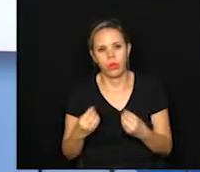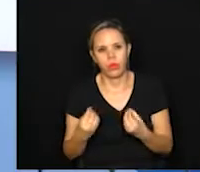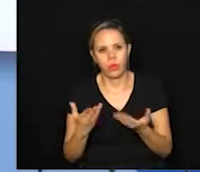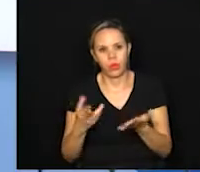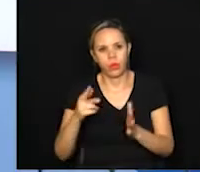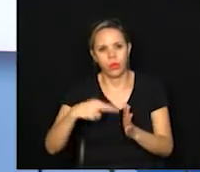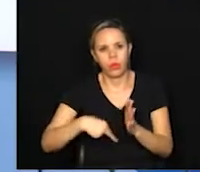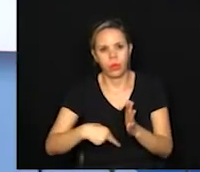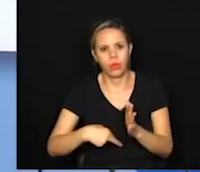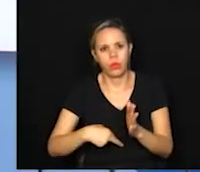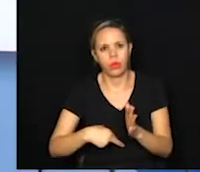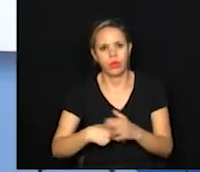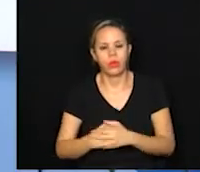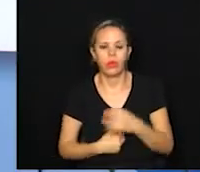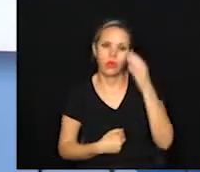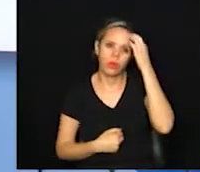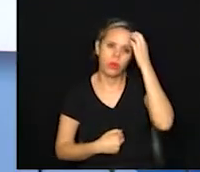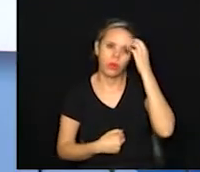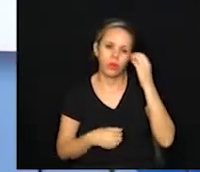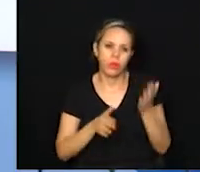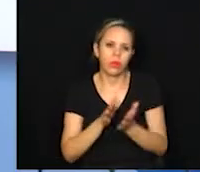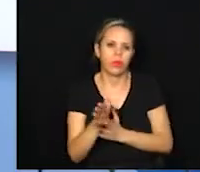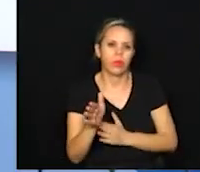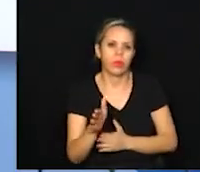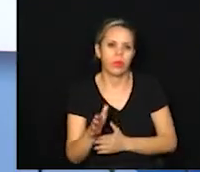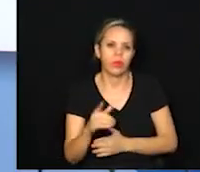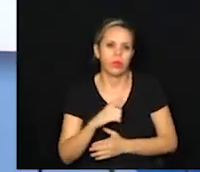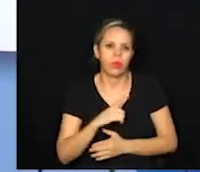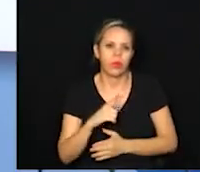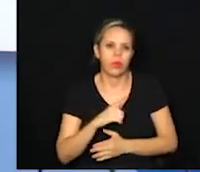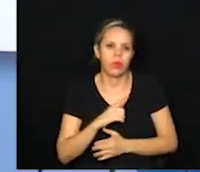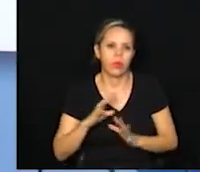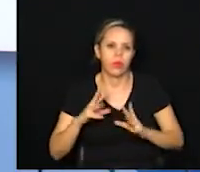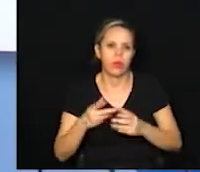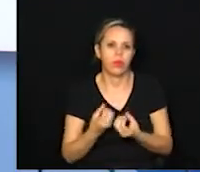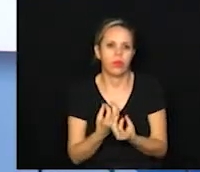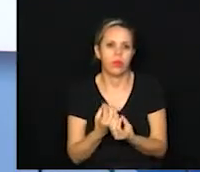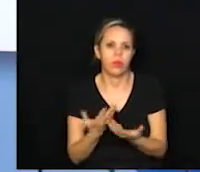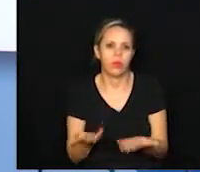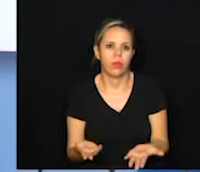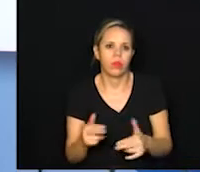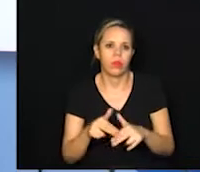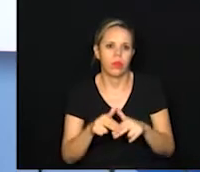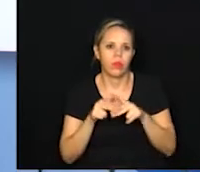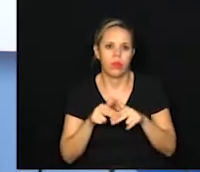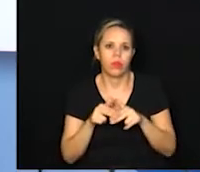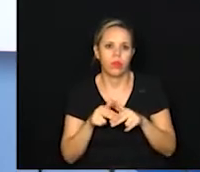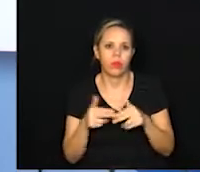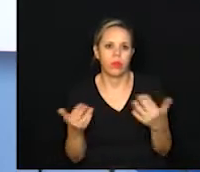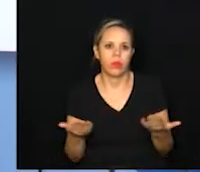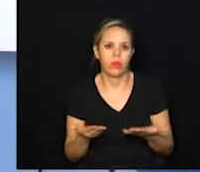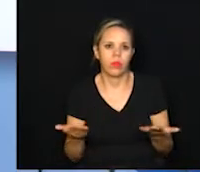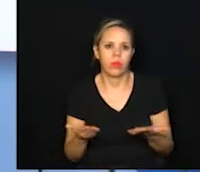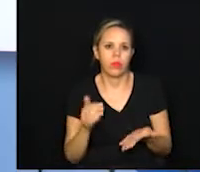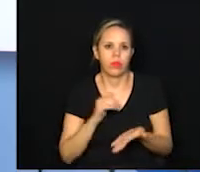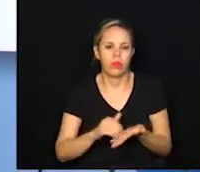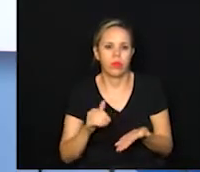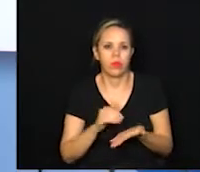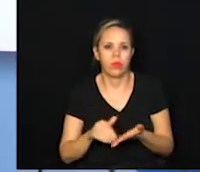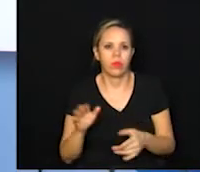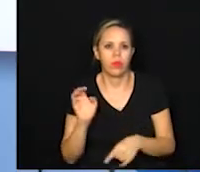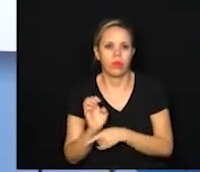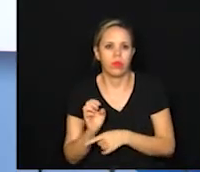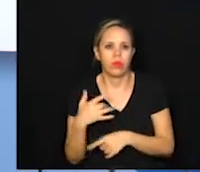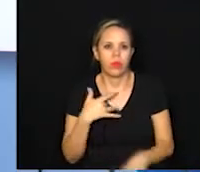receita ou mesmo que emitiu esse laudo, tem lá todos os dados dele e por isso que agora a Secretaria Estadual